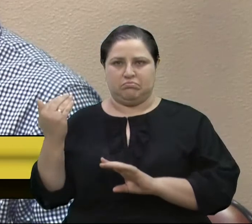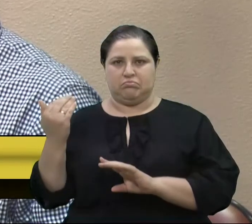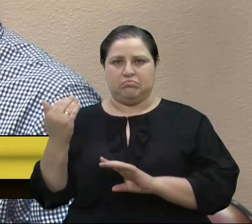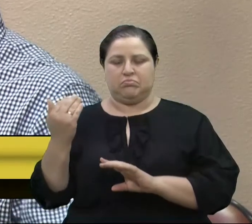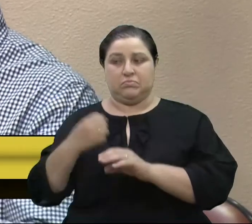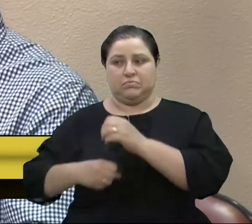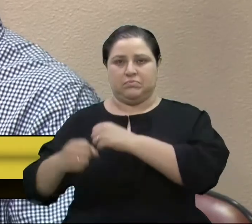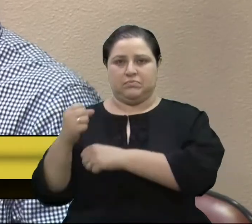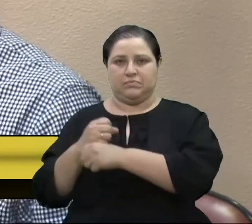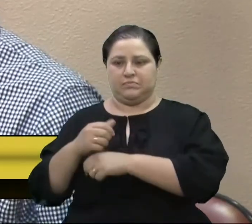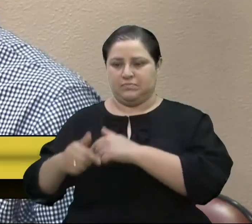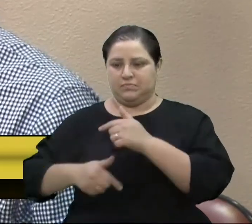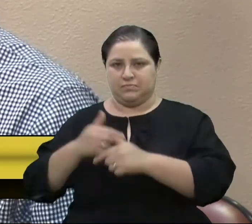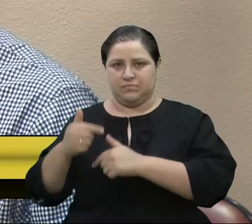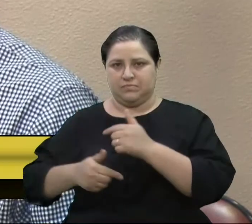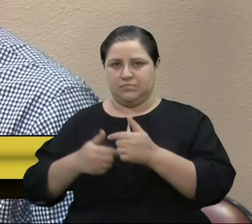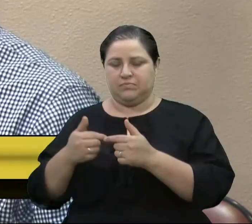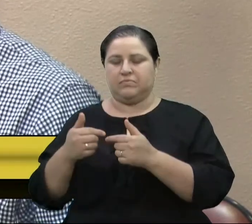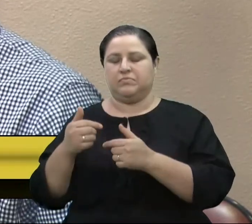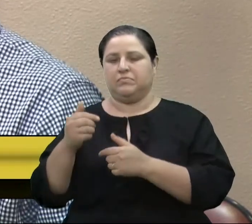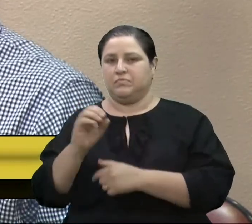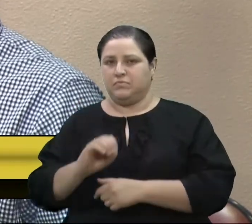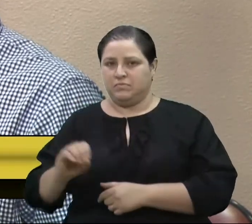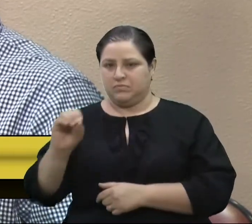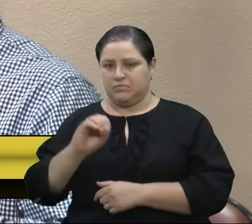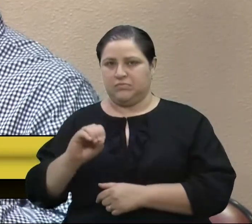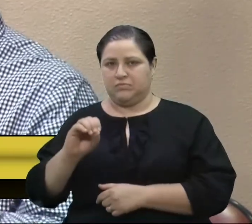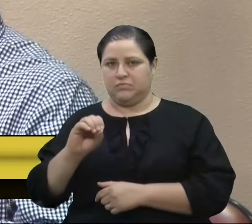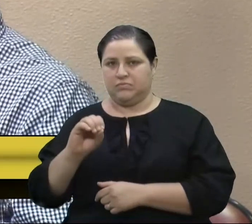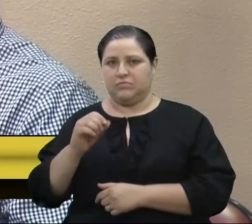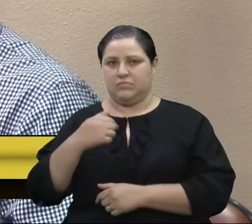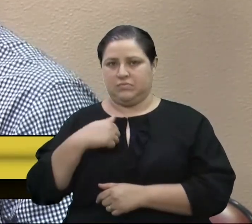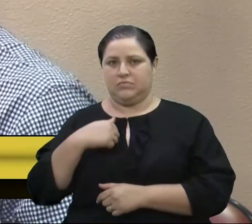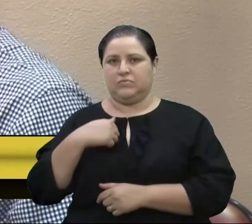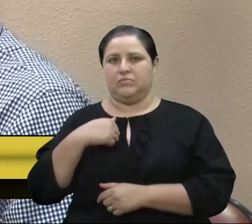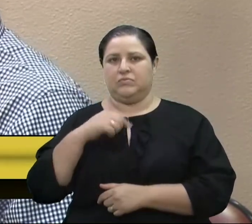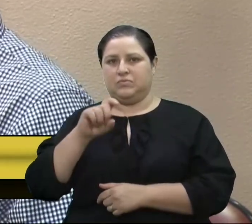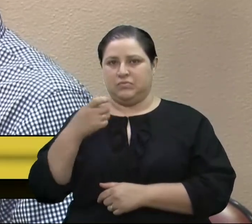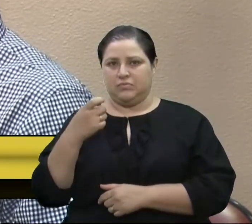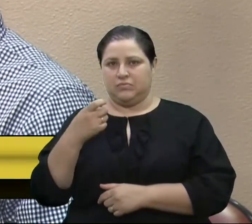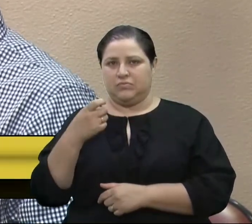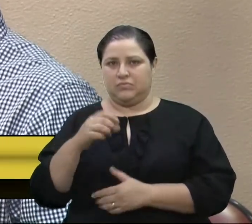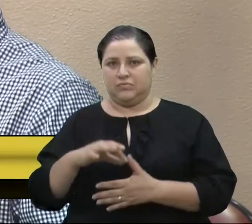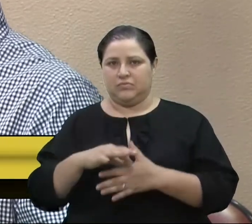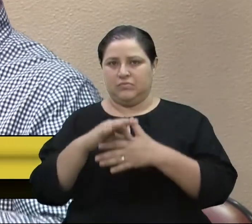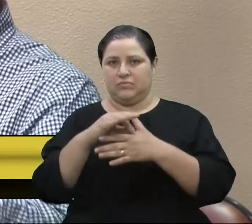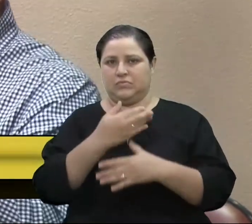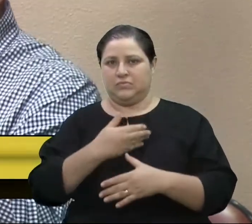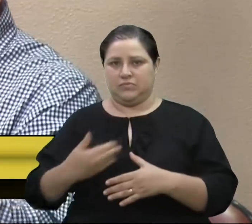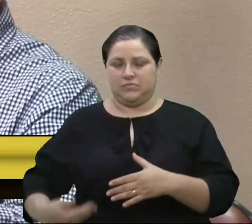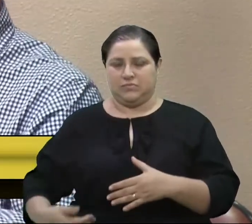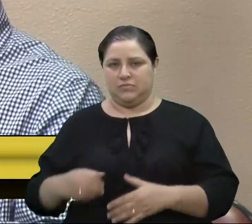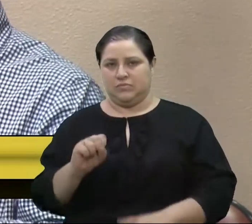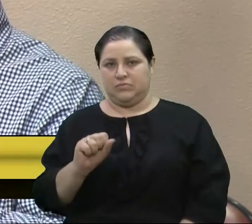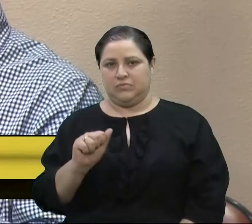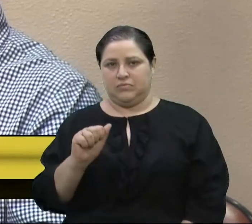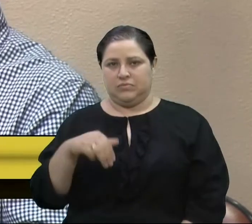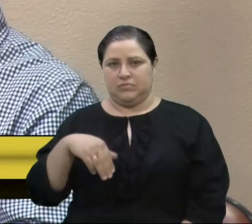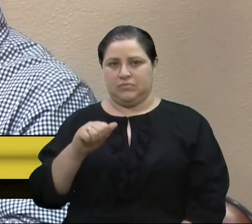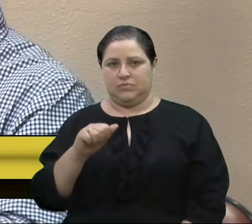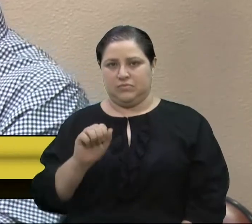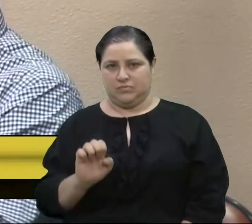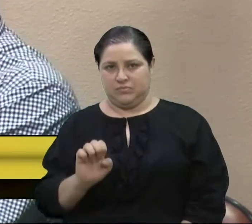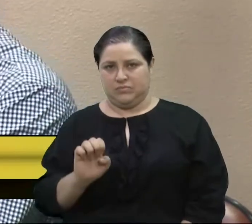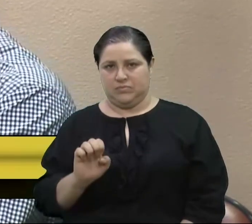ano passado, no qual eu era líder de governo, que o Samae, junto com o Poder Executivo, forneceu 90 caixas de